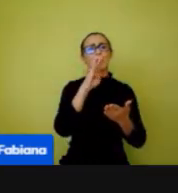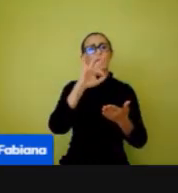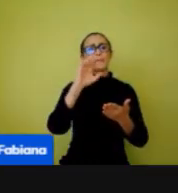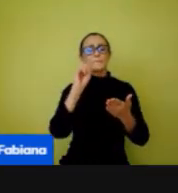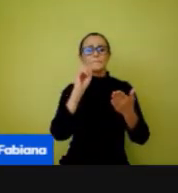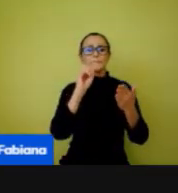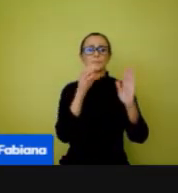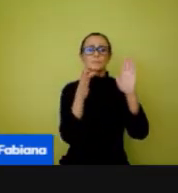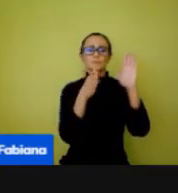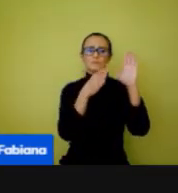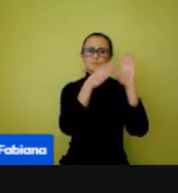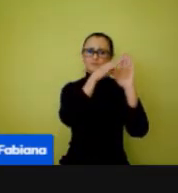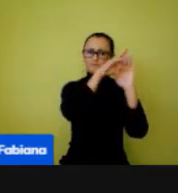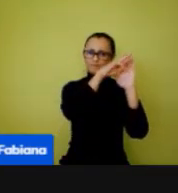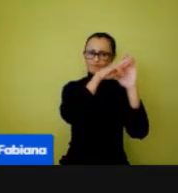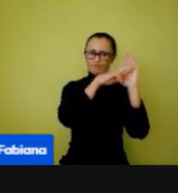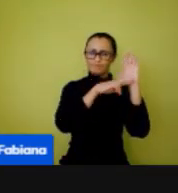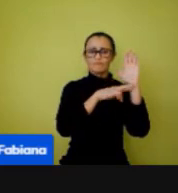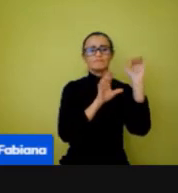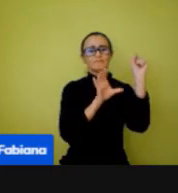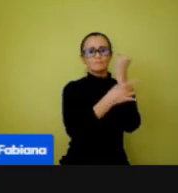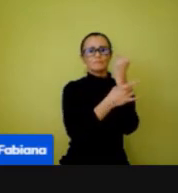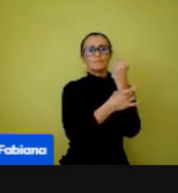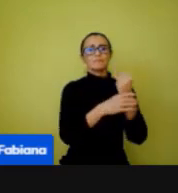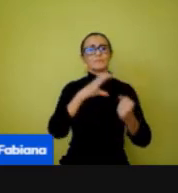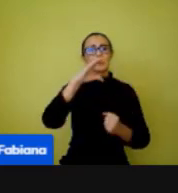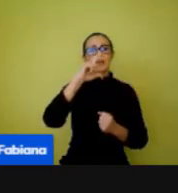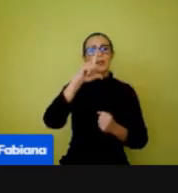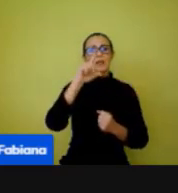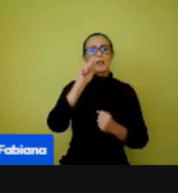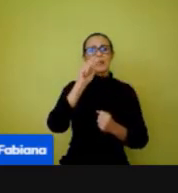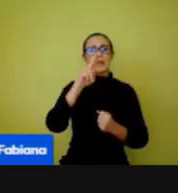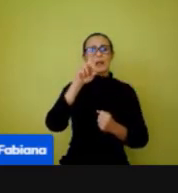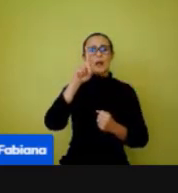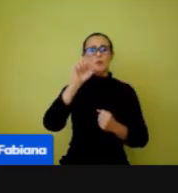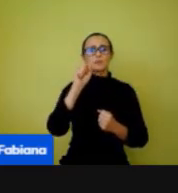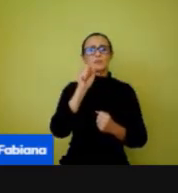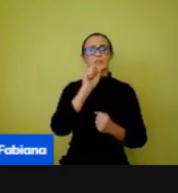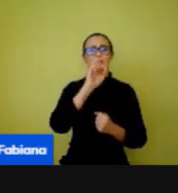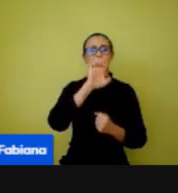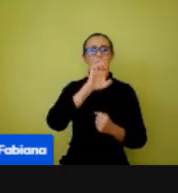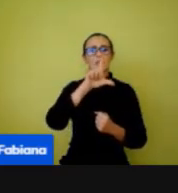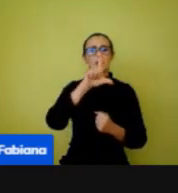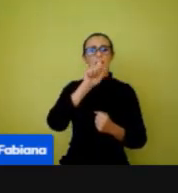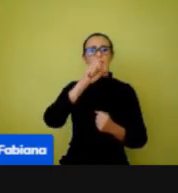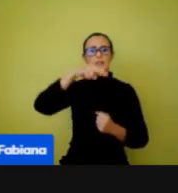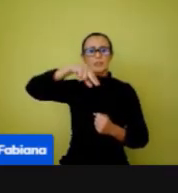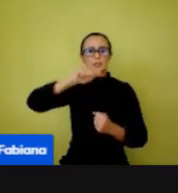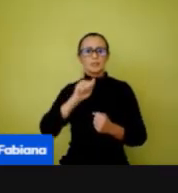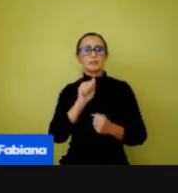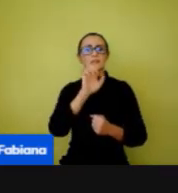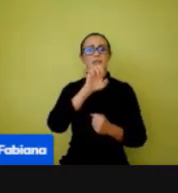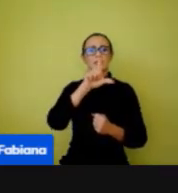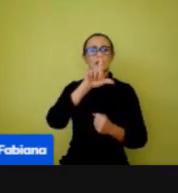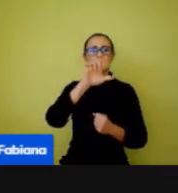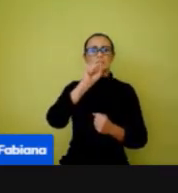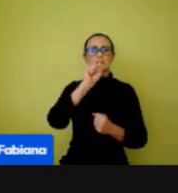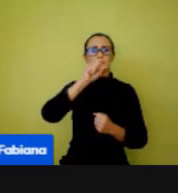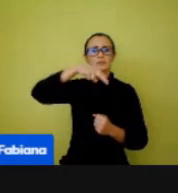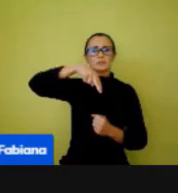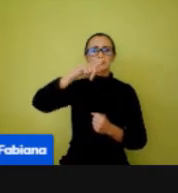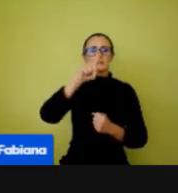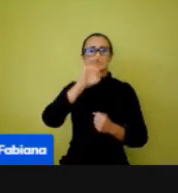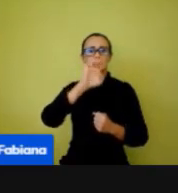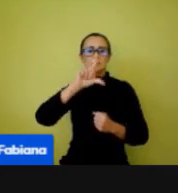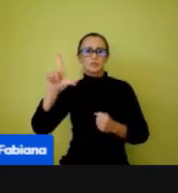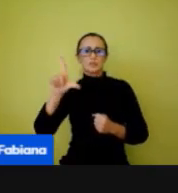aqui está Cláudia Renata Rodrigues Xavier, Eliane de Matos Carvalho, Elisângela Rodrigues Furtado, Emerson Hercules